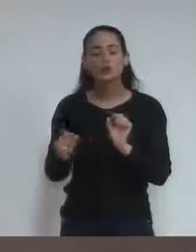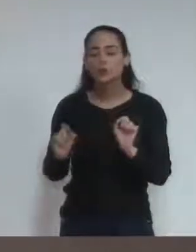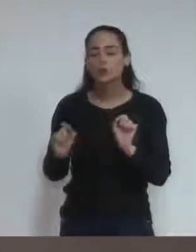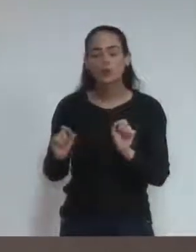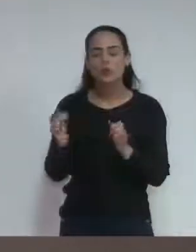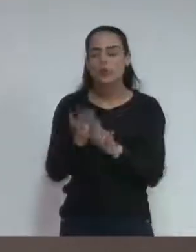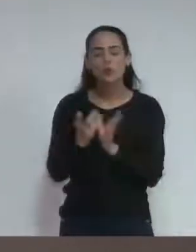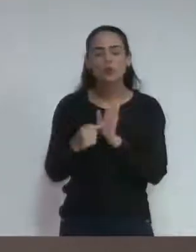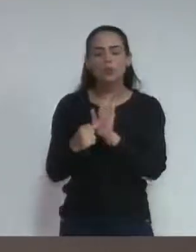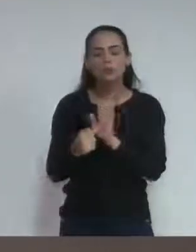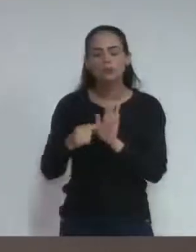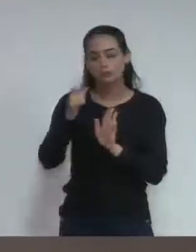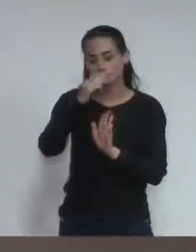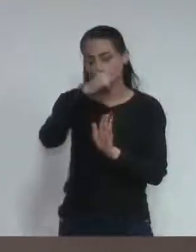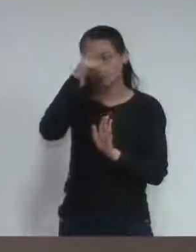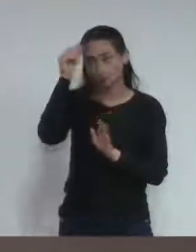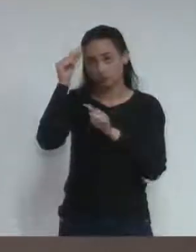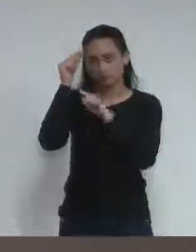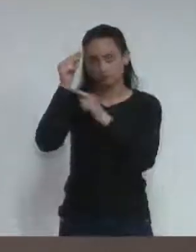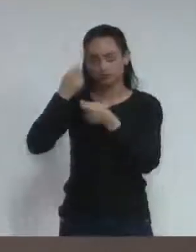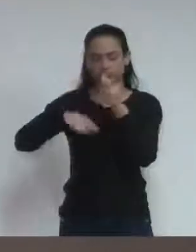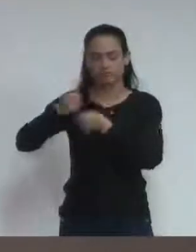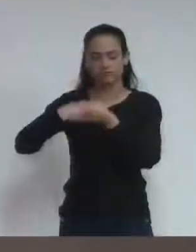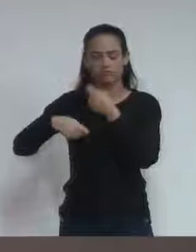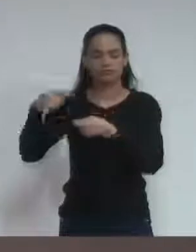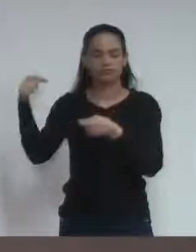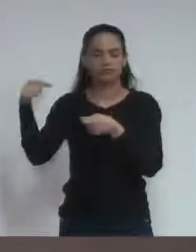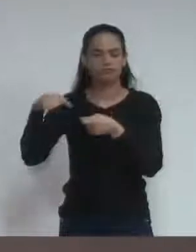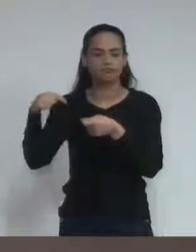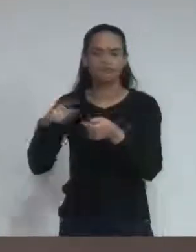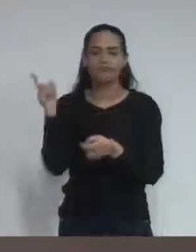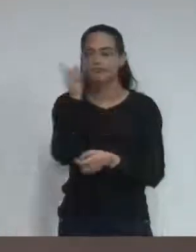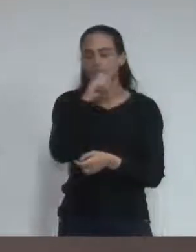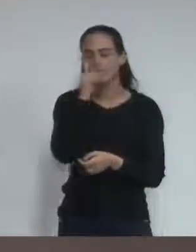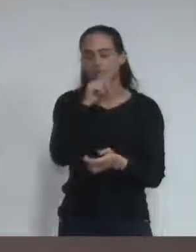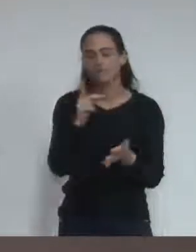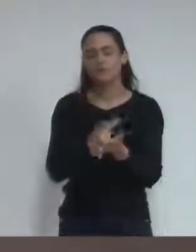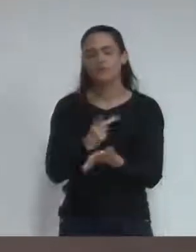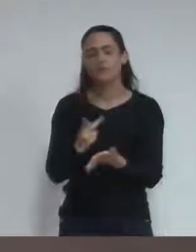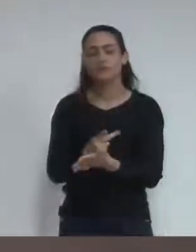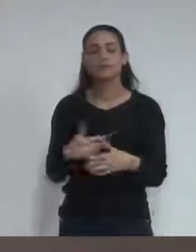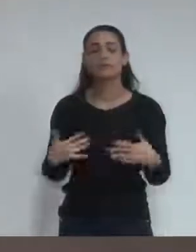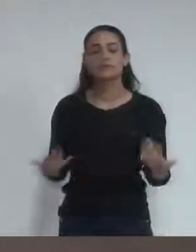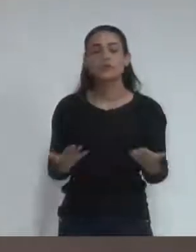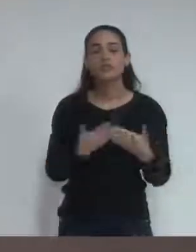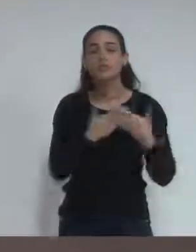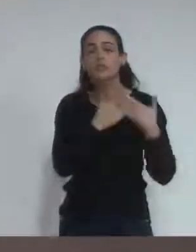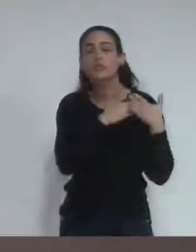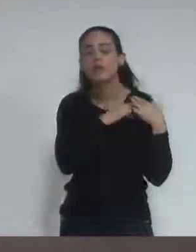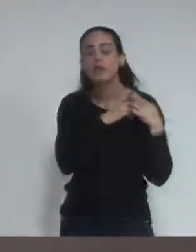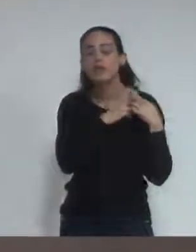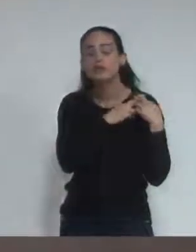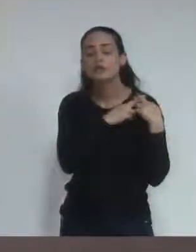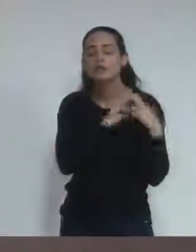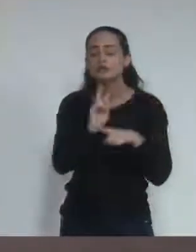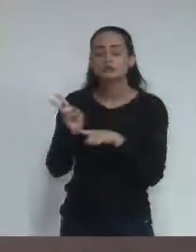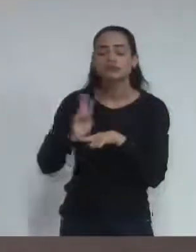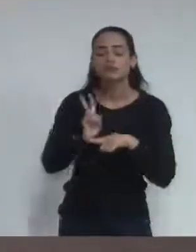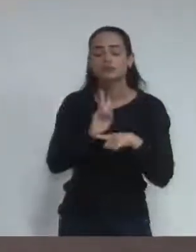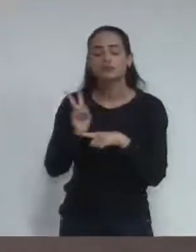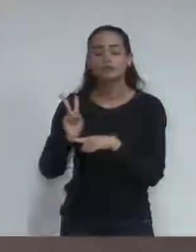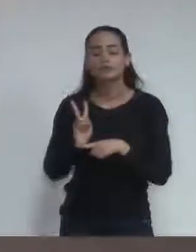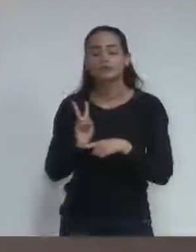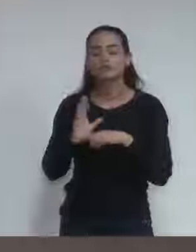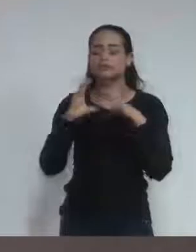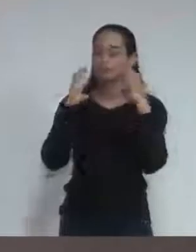administrativa. E cabe quem olhar por isso, verificar e fiscalizar? Câmara Municipal de Vinhedo.